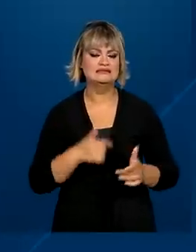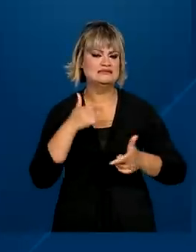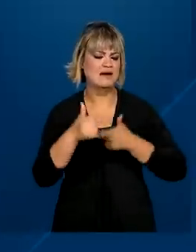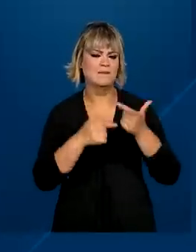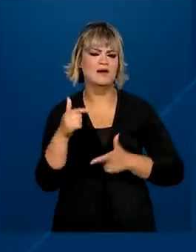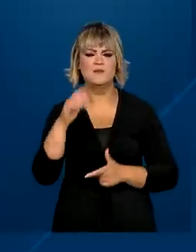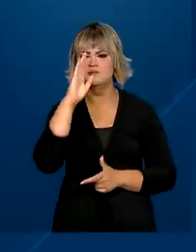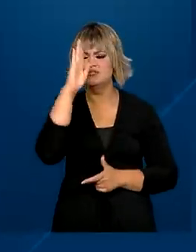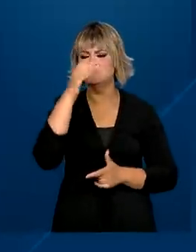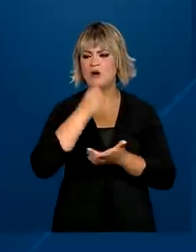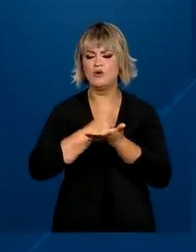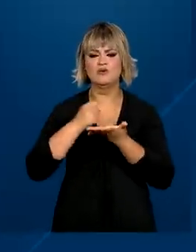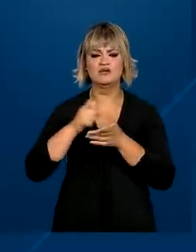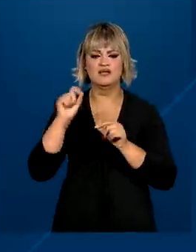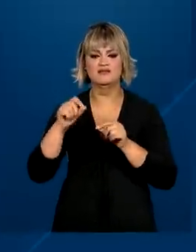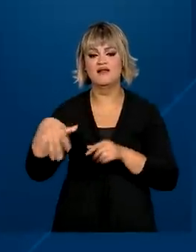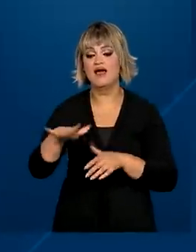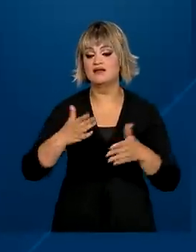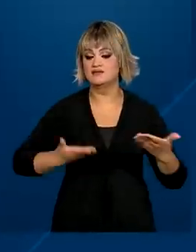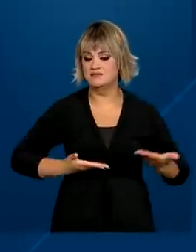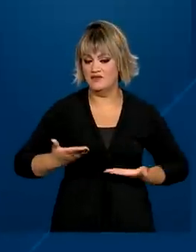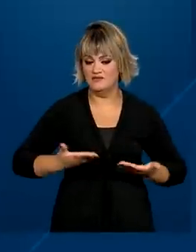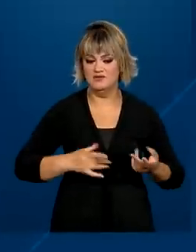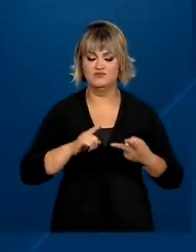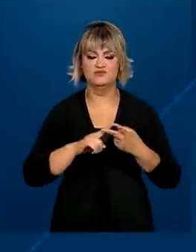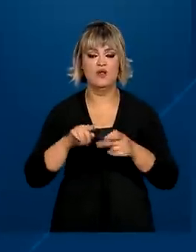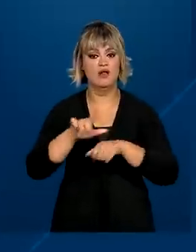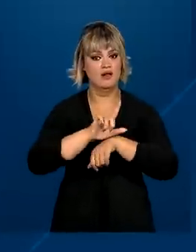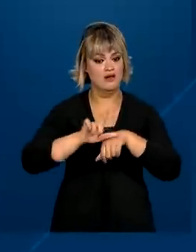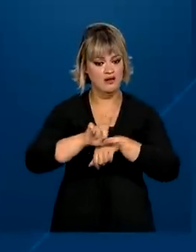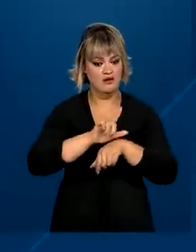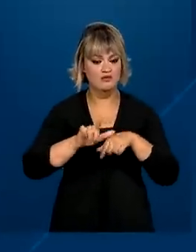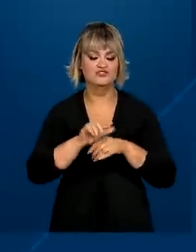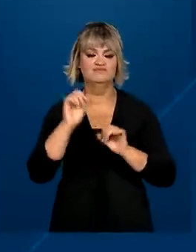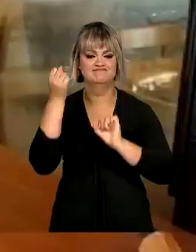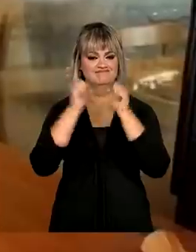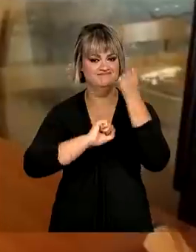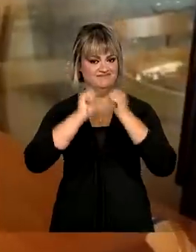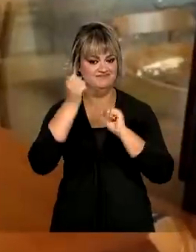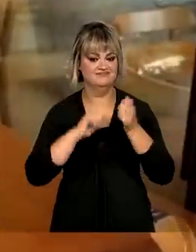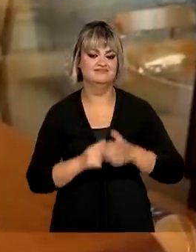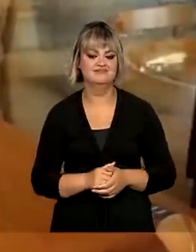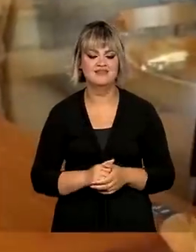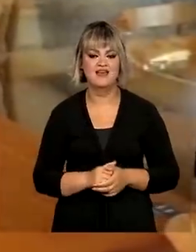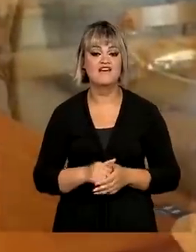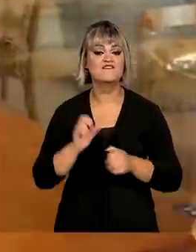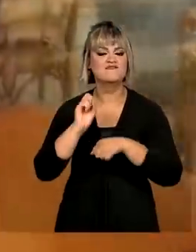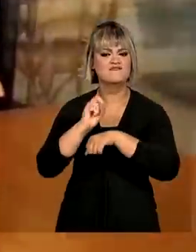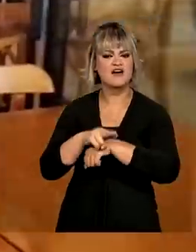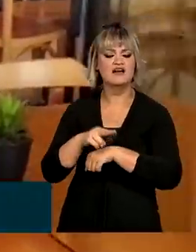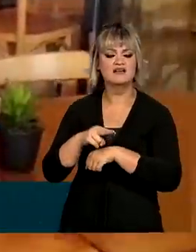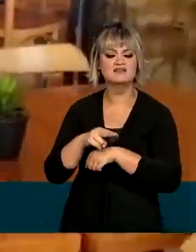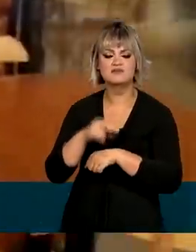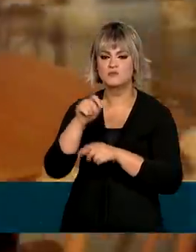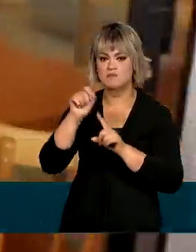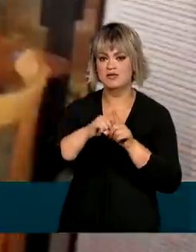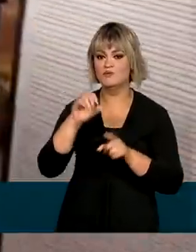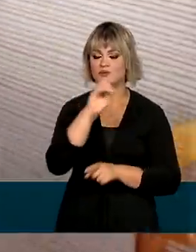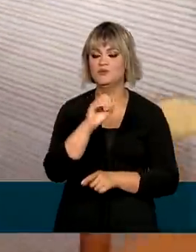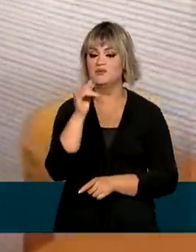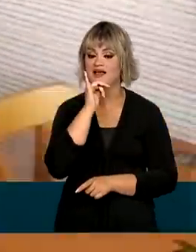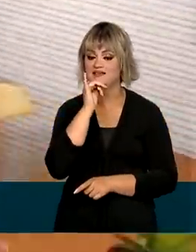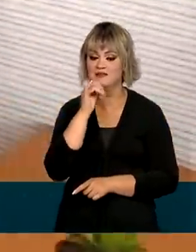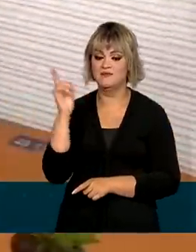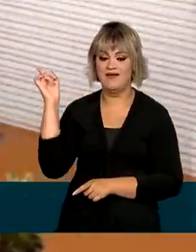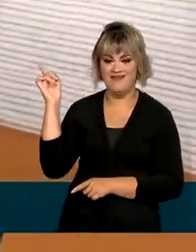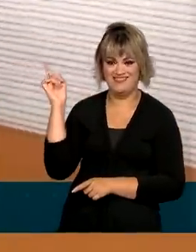que mais contrataram foram serviços, comércio e indústria. Entre as vagas criadas em outubro, uma delas